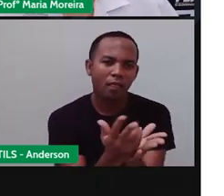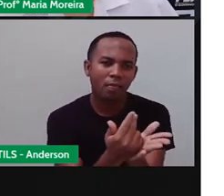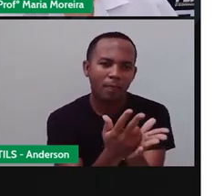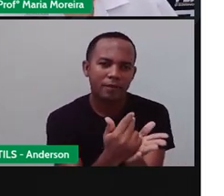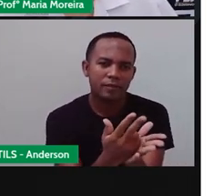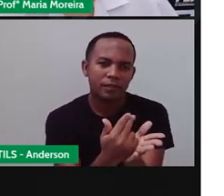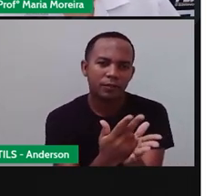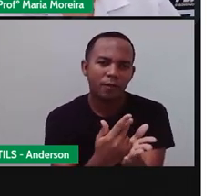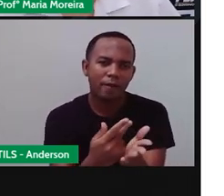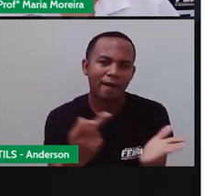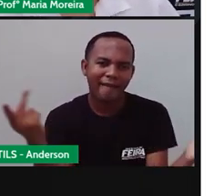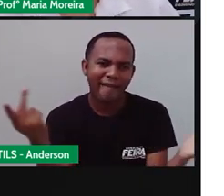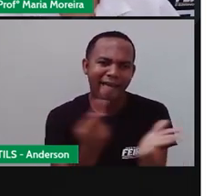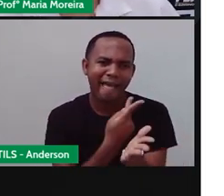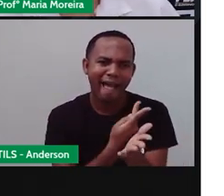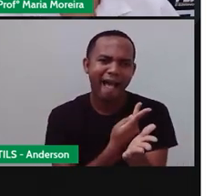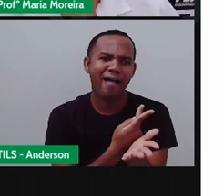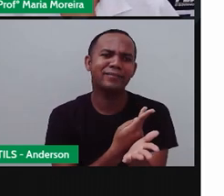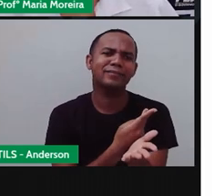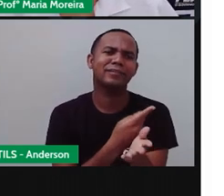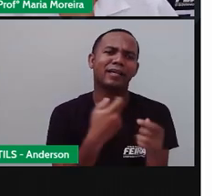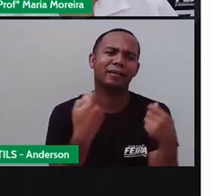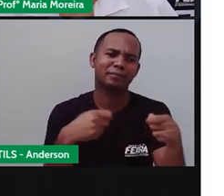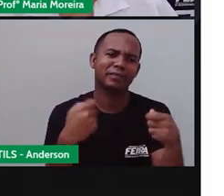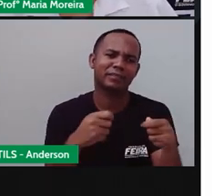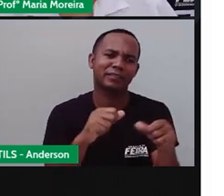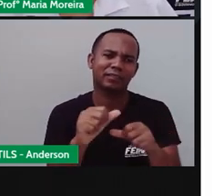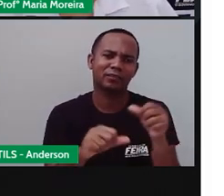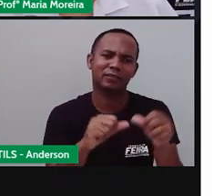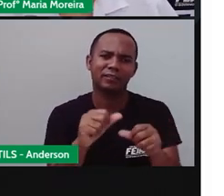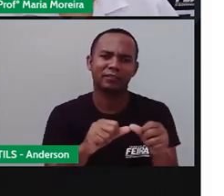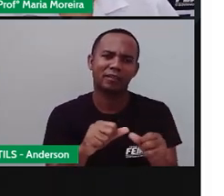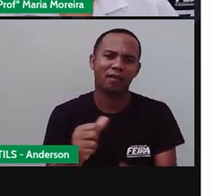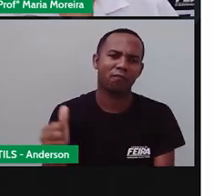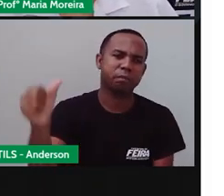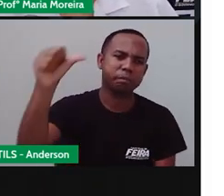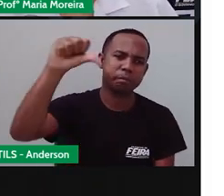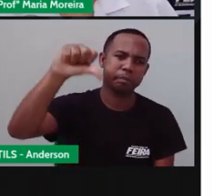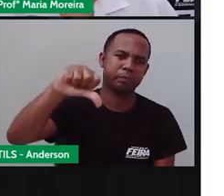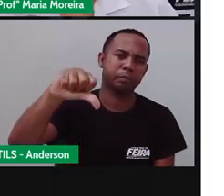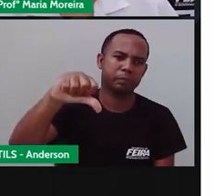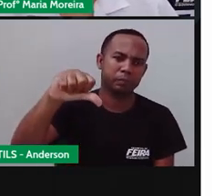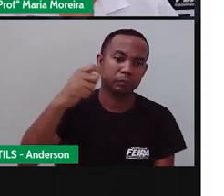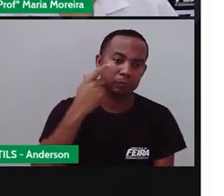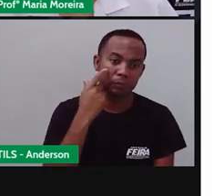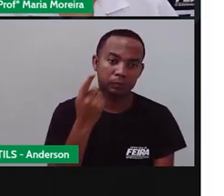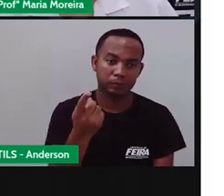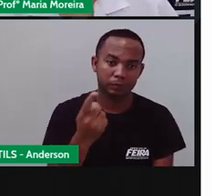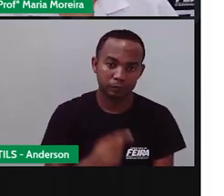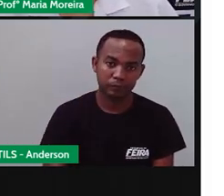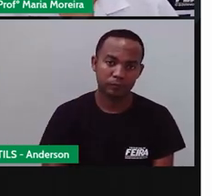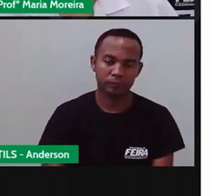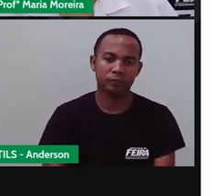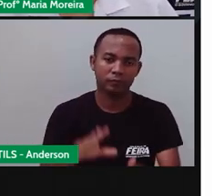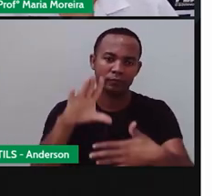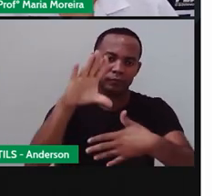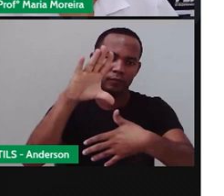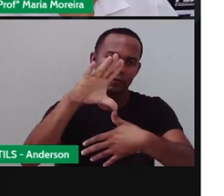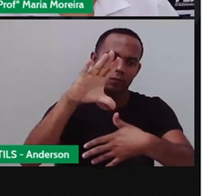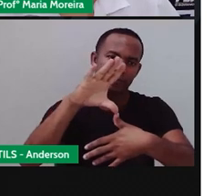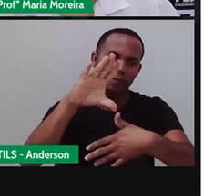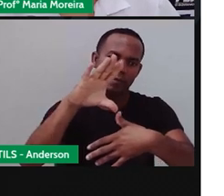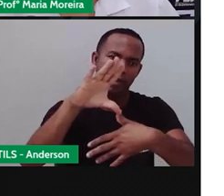aqui. Ela tá muito maior do que o que ela deveria estar. Não é isso? Então, por isso esse mapa, ele é errado.